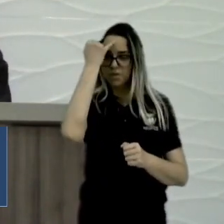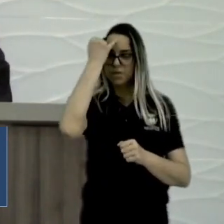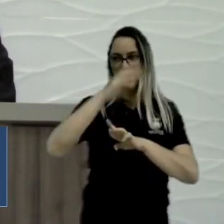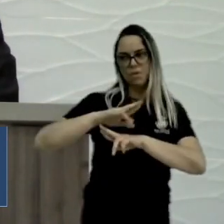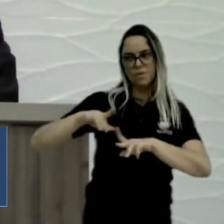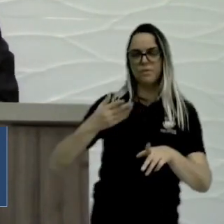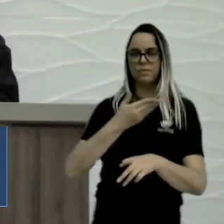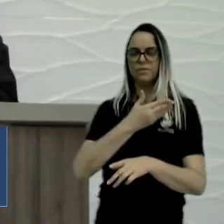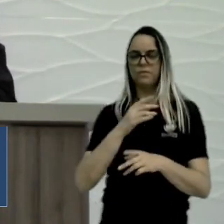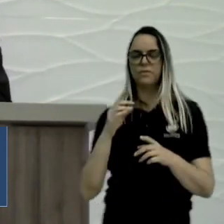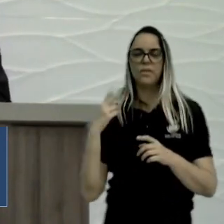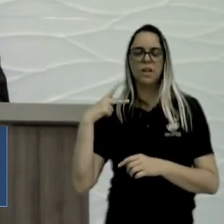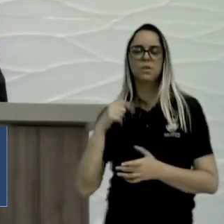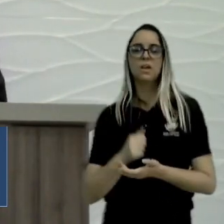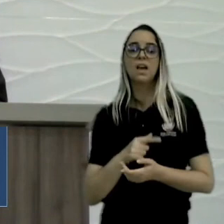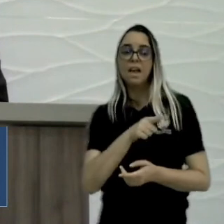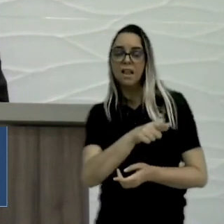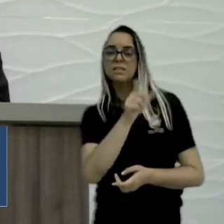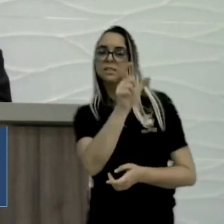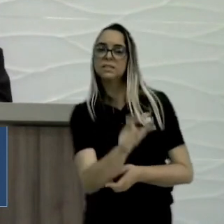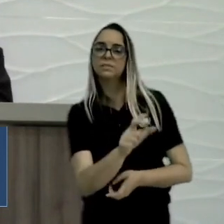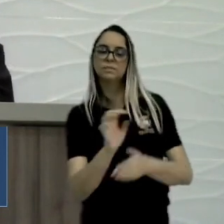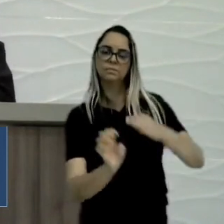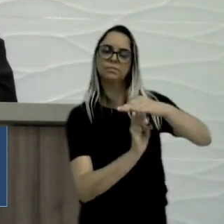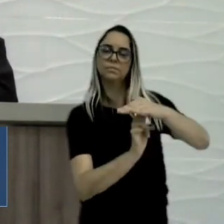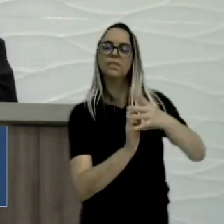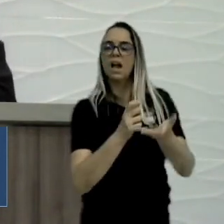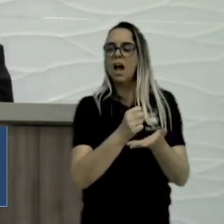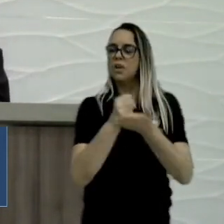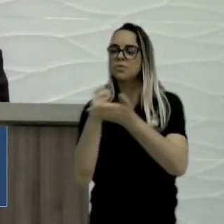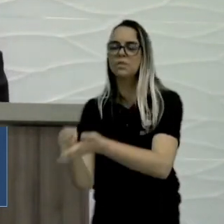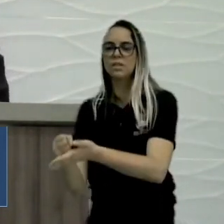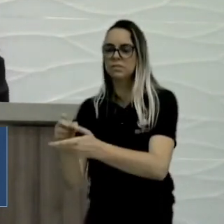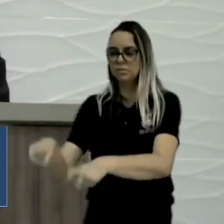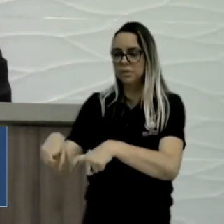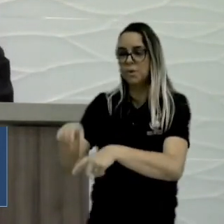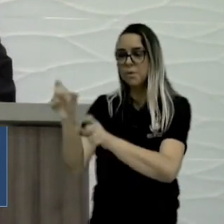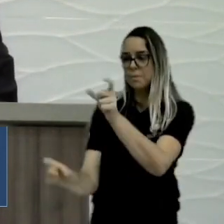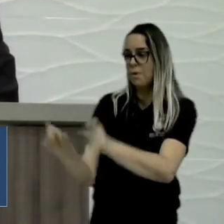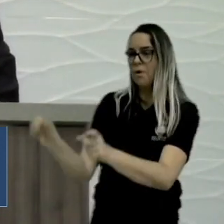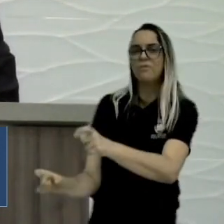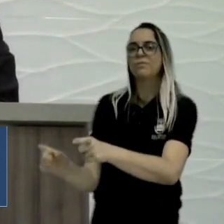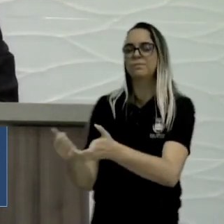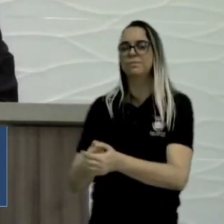ajudando, ajudar o pessoal da zona rural, e muitas vezes até o pessoal da cidade